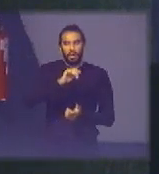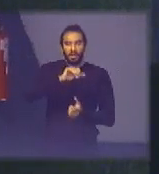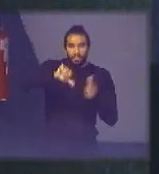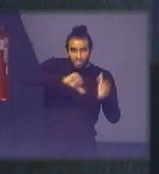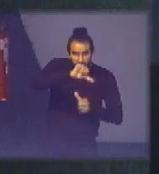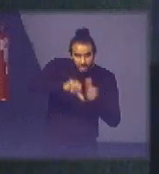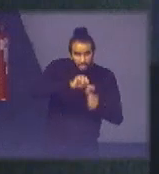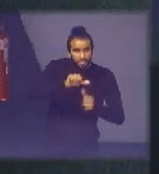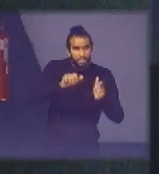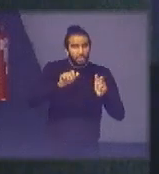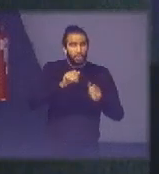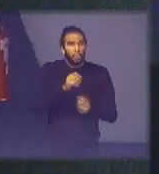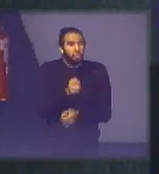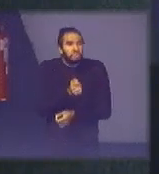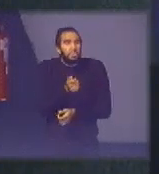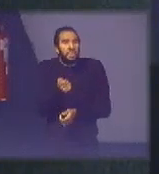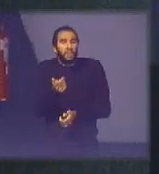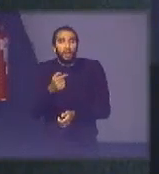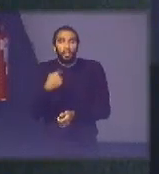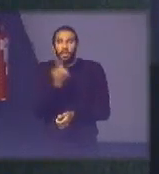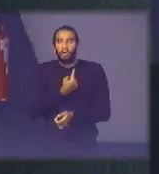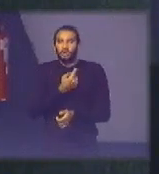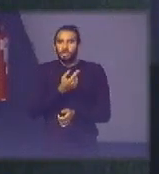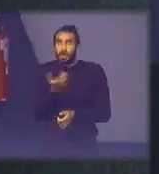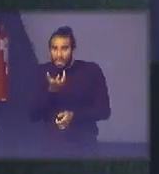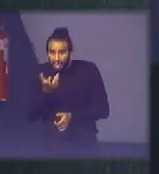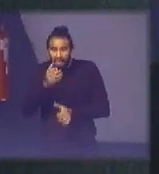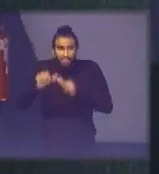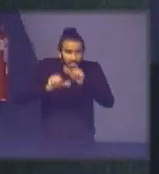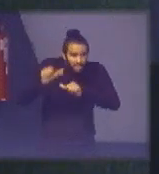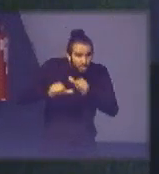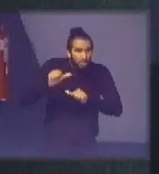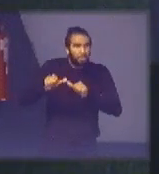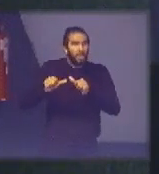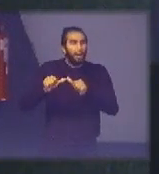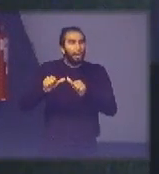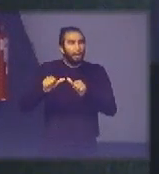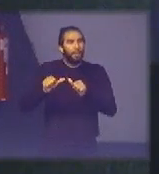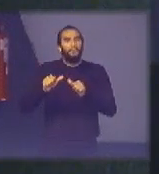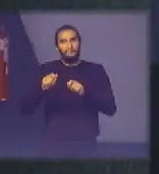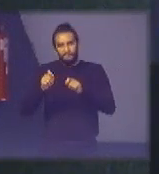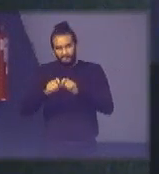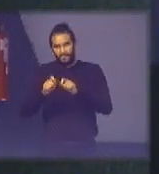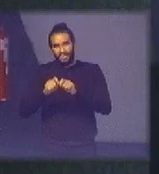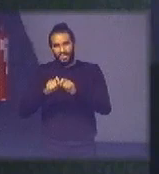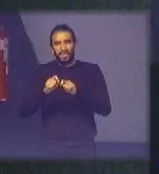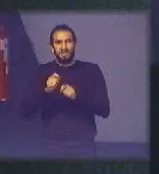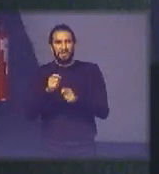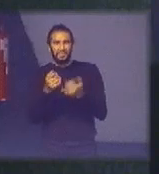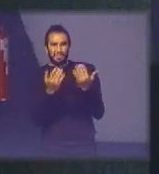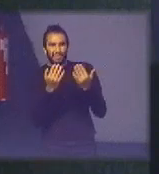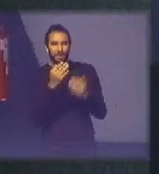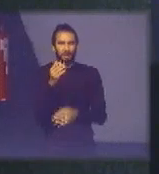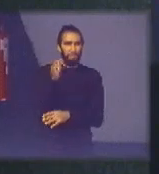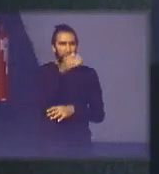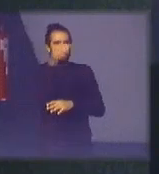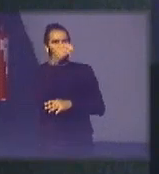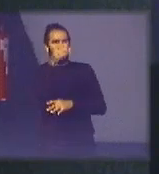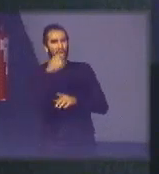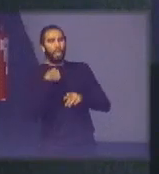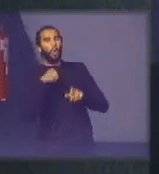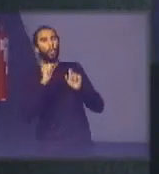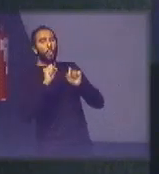e quase sempre tudo que a gente está querendo mudar e é realmente talvez uma grande bandeira hoje do governo é a